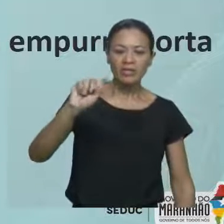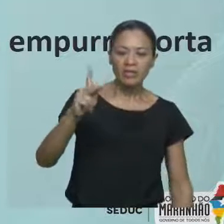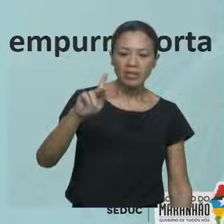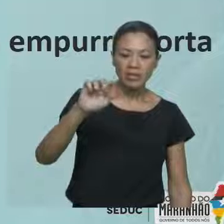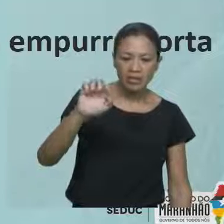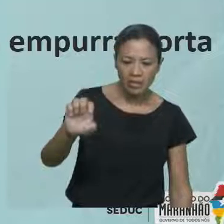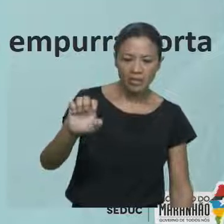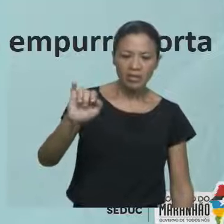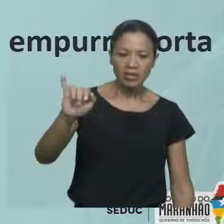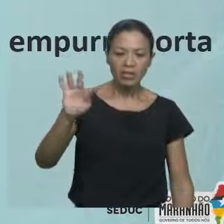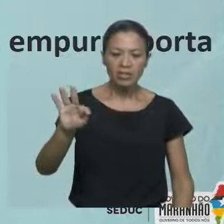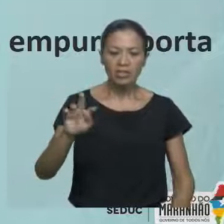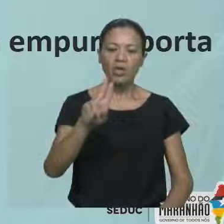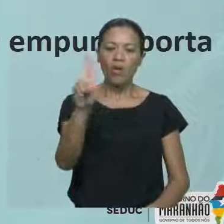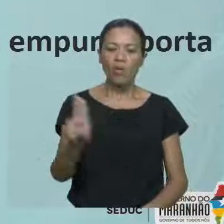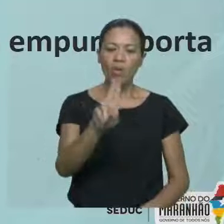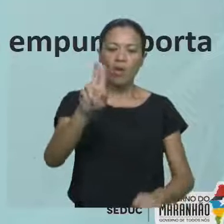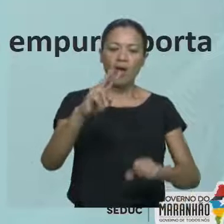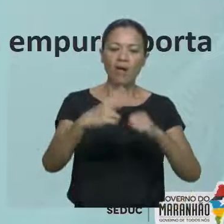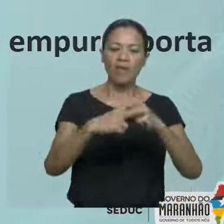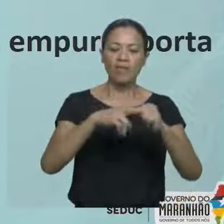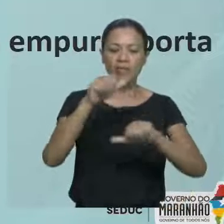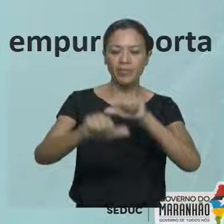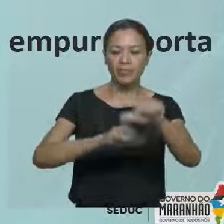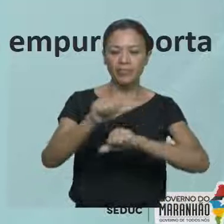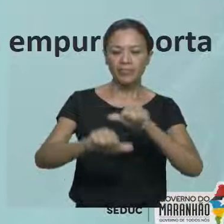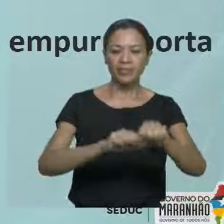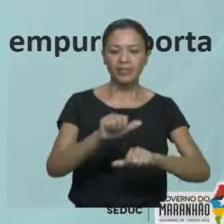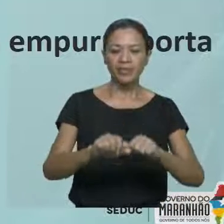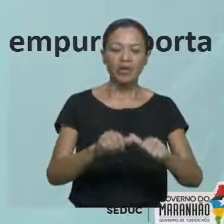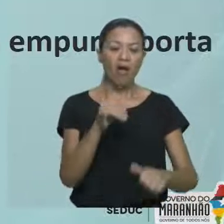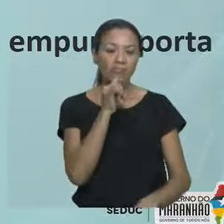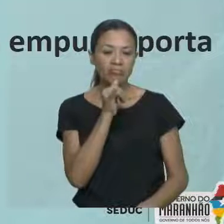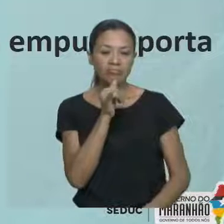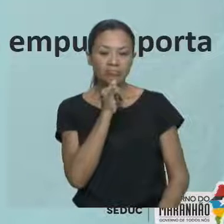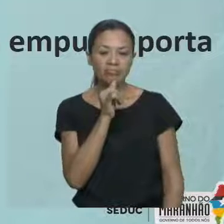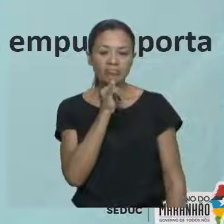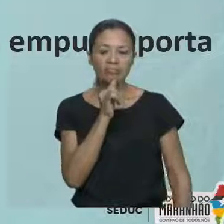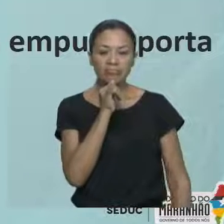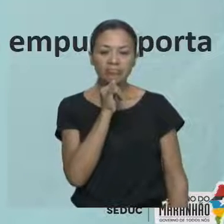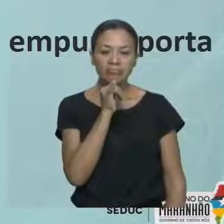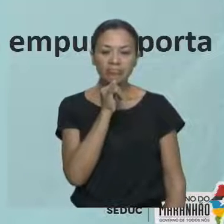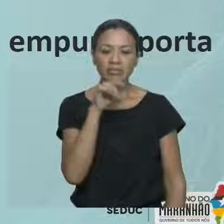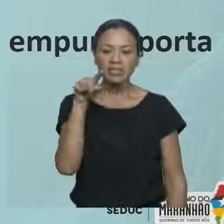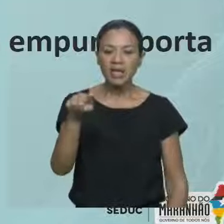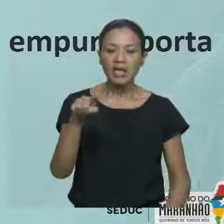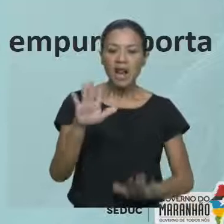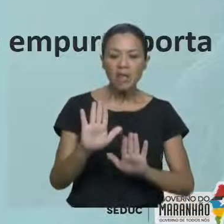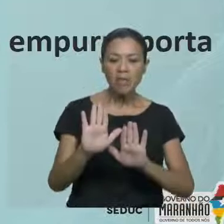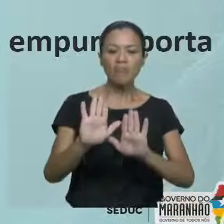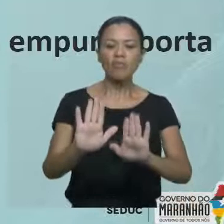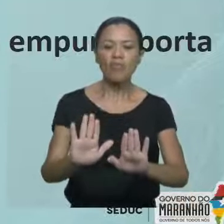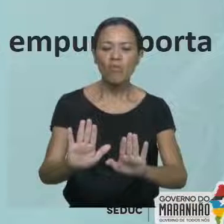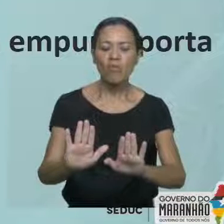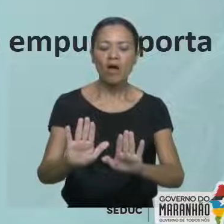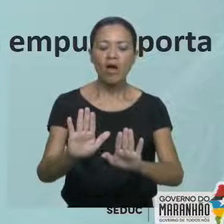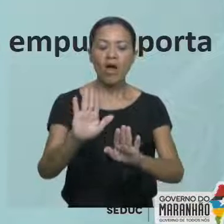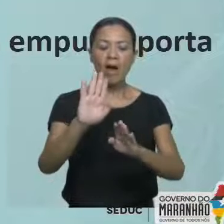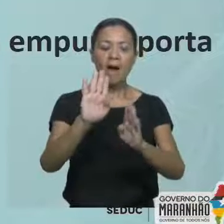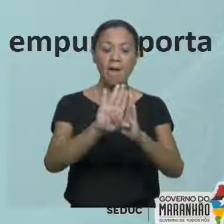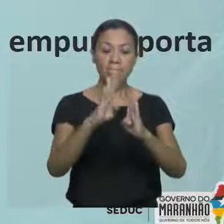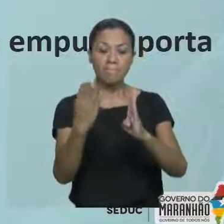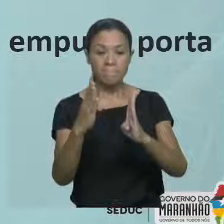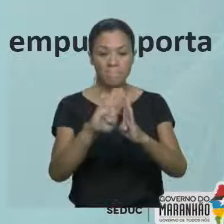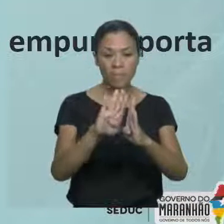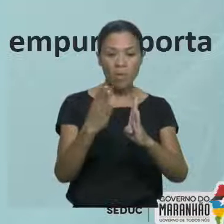com alterações. Então, exemplo, she pushes the door when she wants to get in. Ele empurra, ela empurra a porta